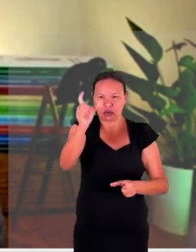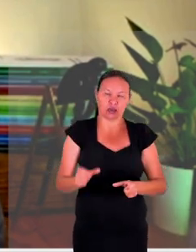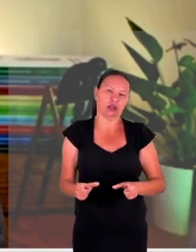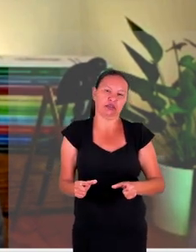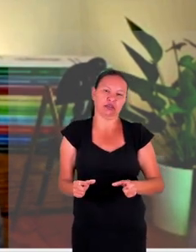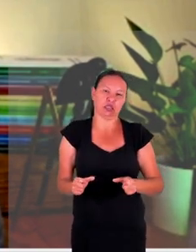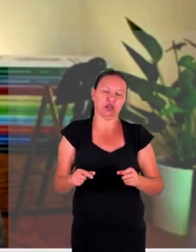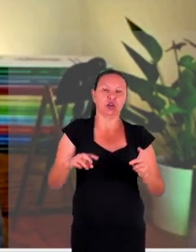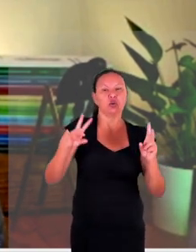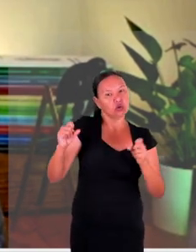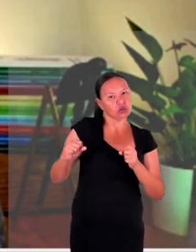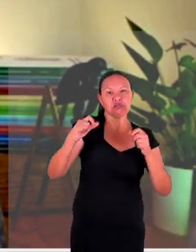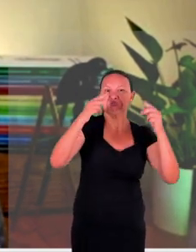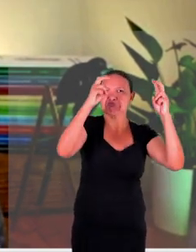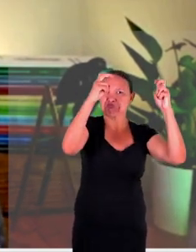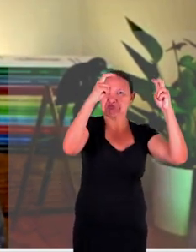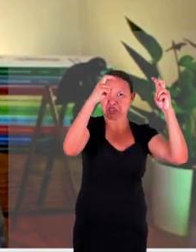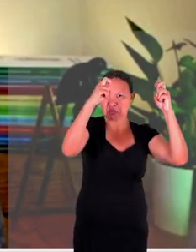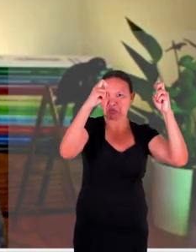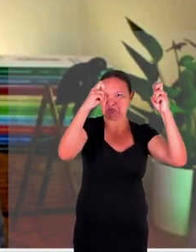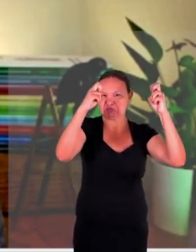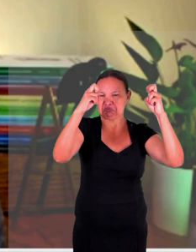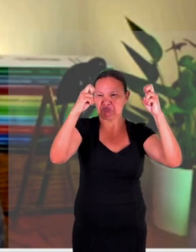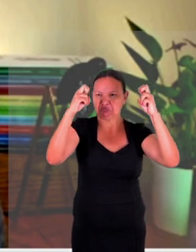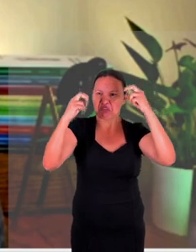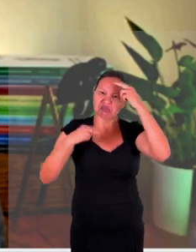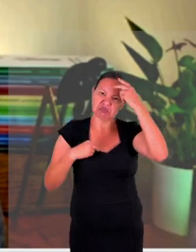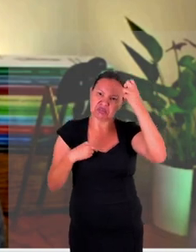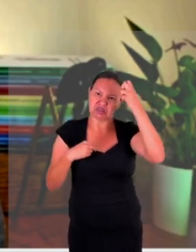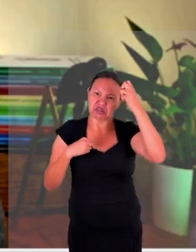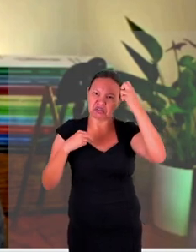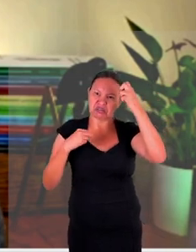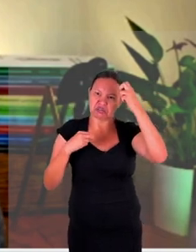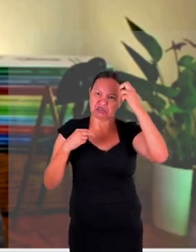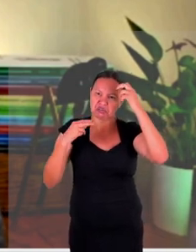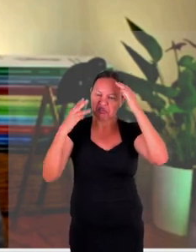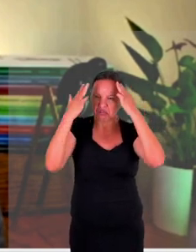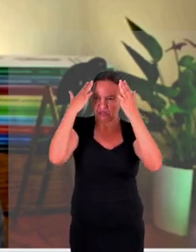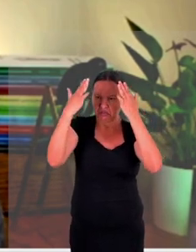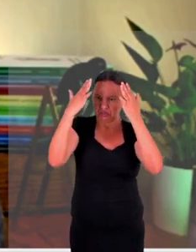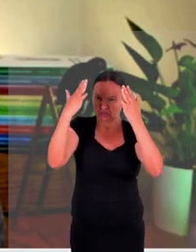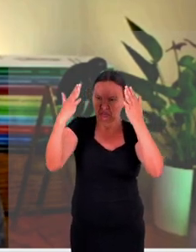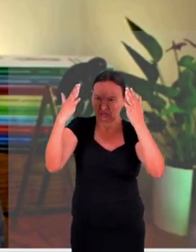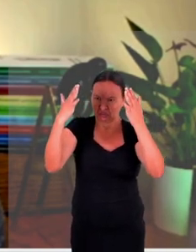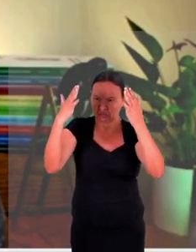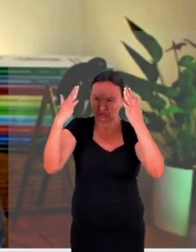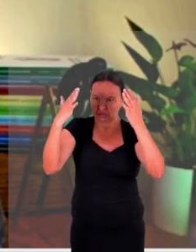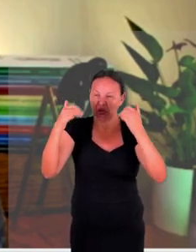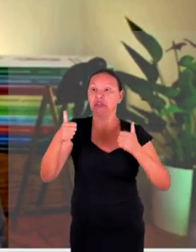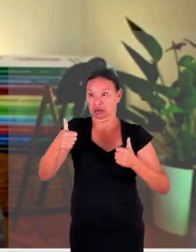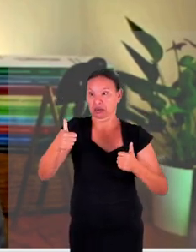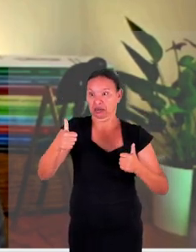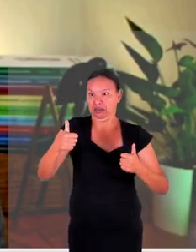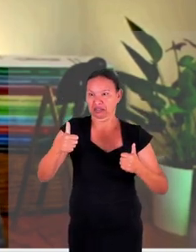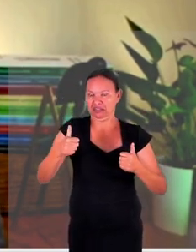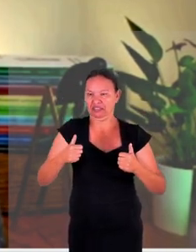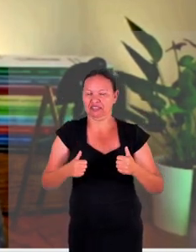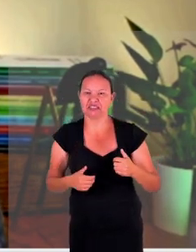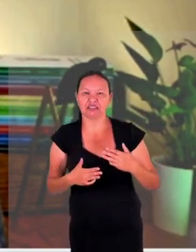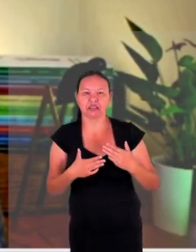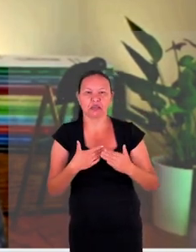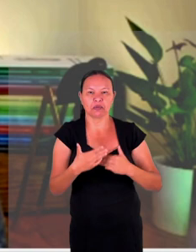perspectivas dentre elas esses traumas psicológicos então a minha fala começou com a perda de confiança e